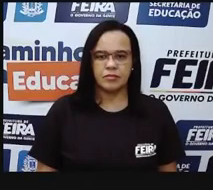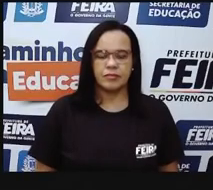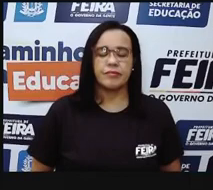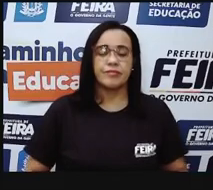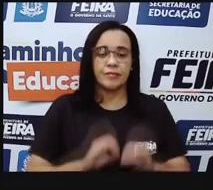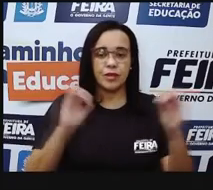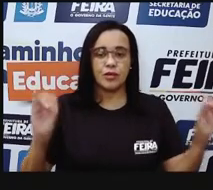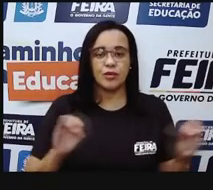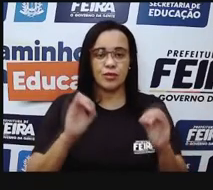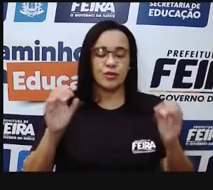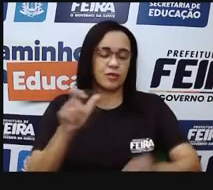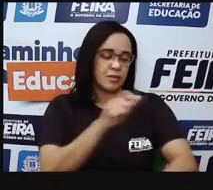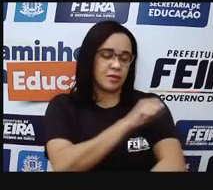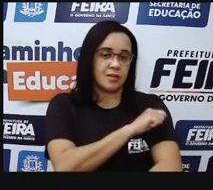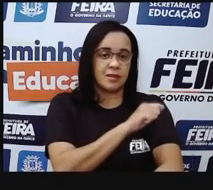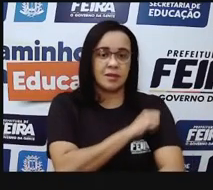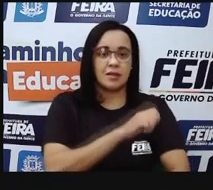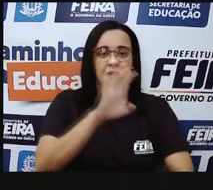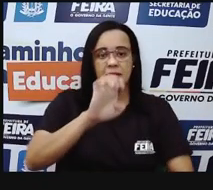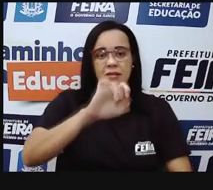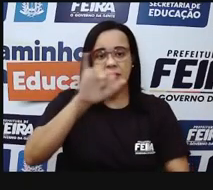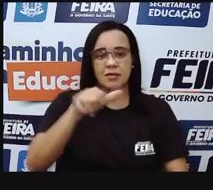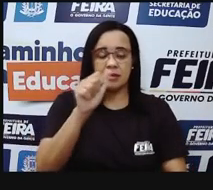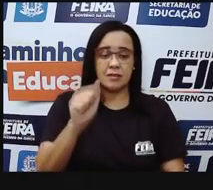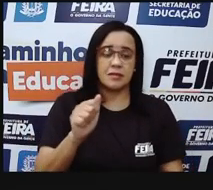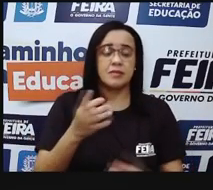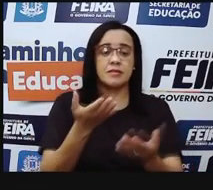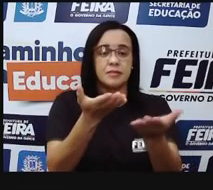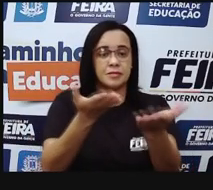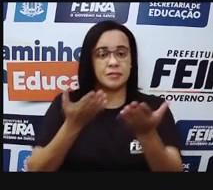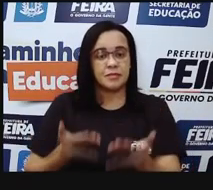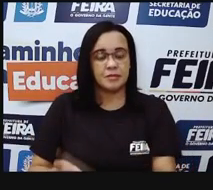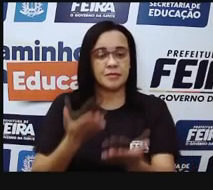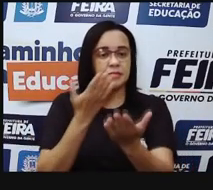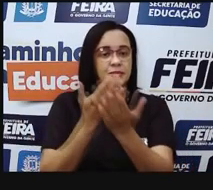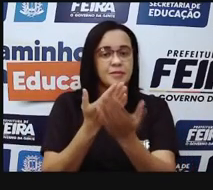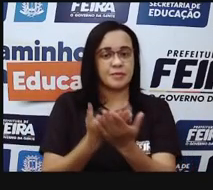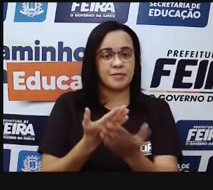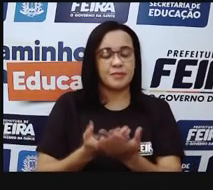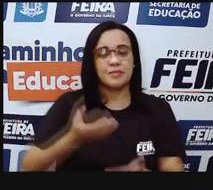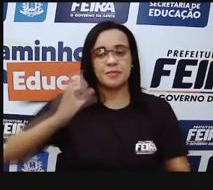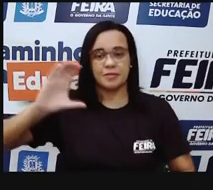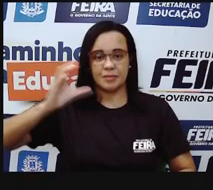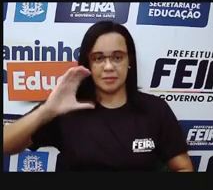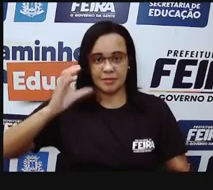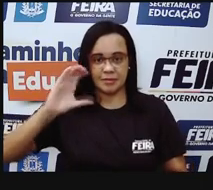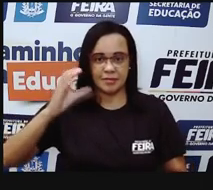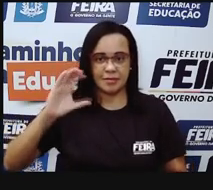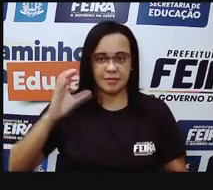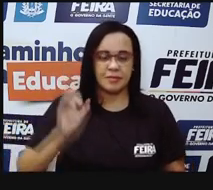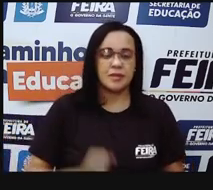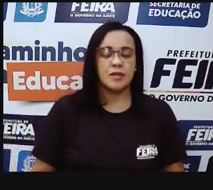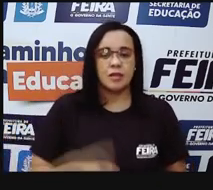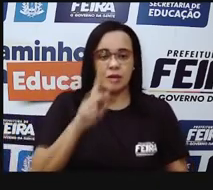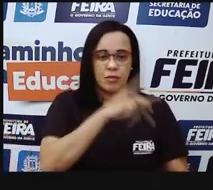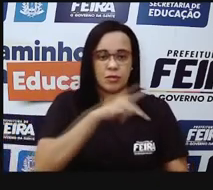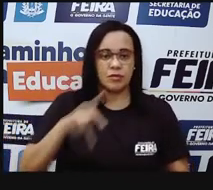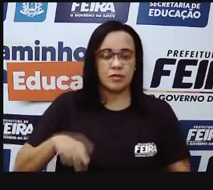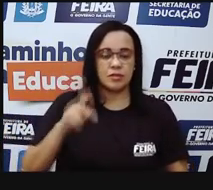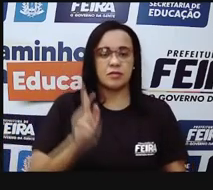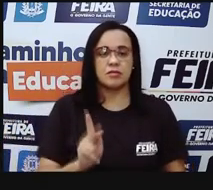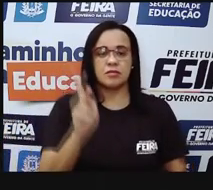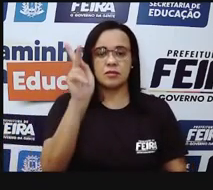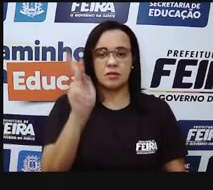Olá, mamãe da Echa, bem-vindos a mais uma aula de ciências, sou a professora Karine Candão,